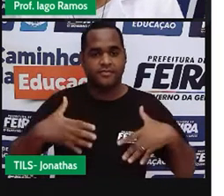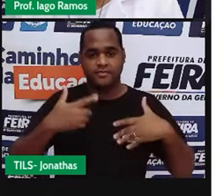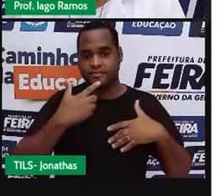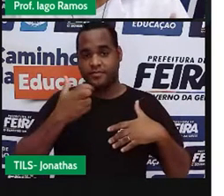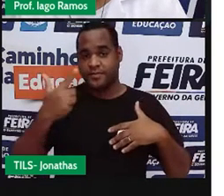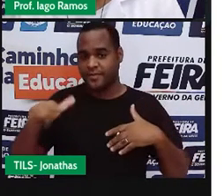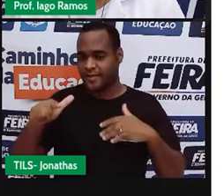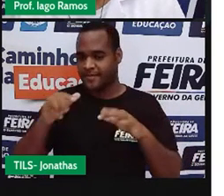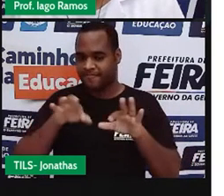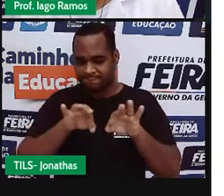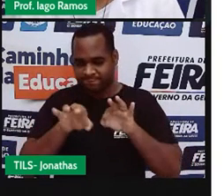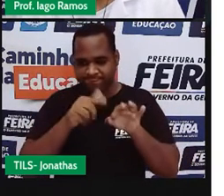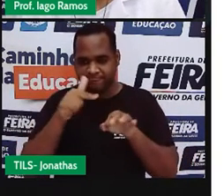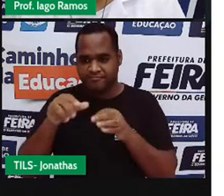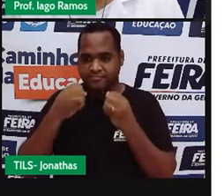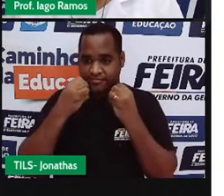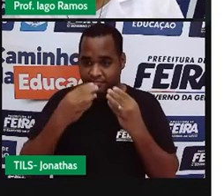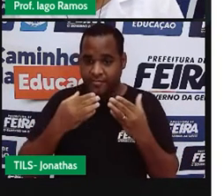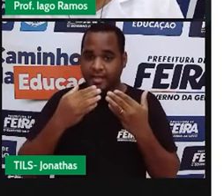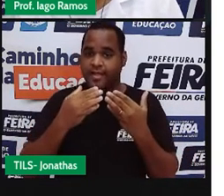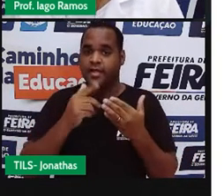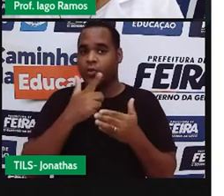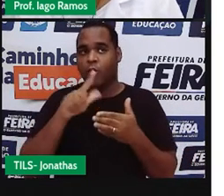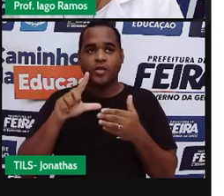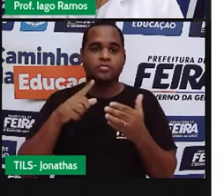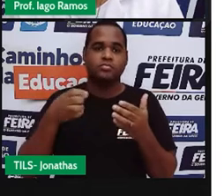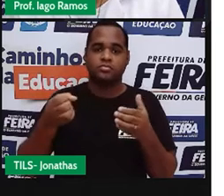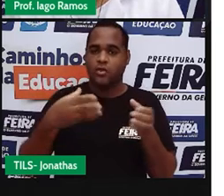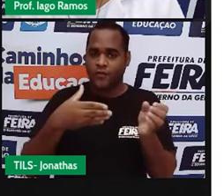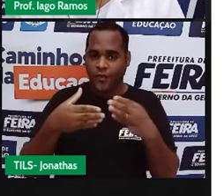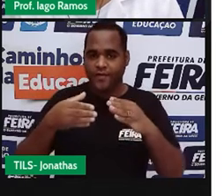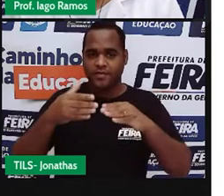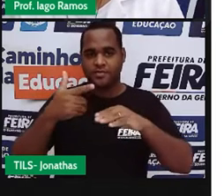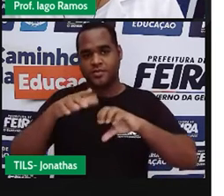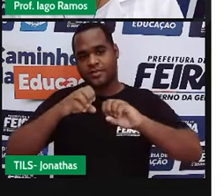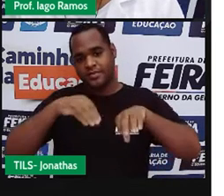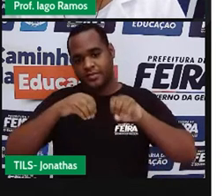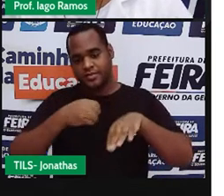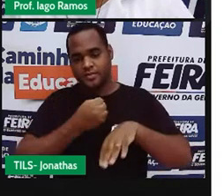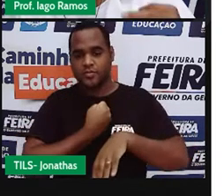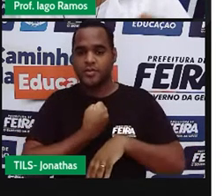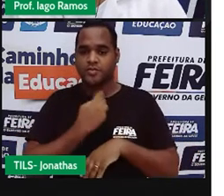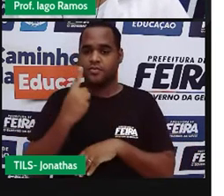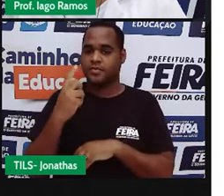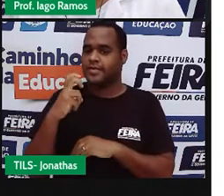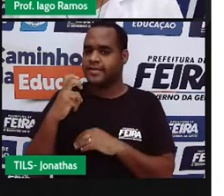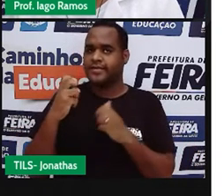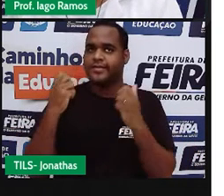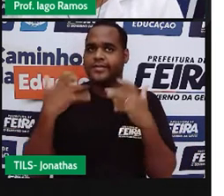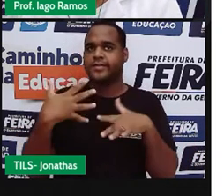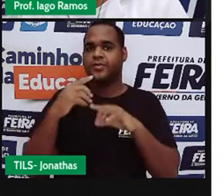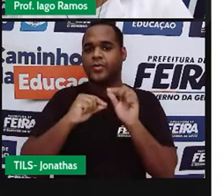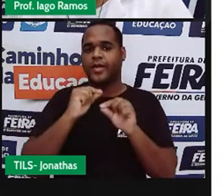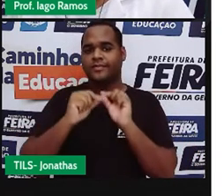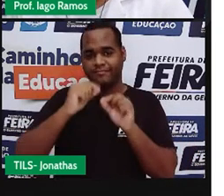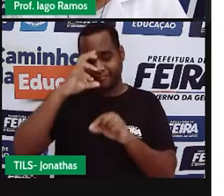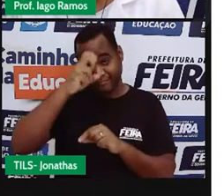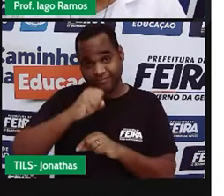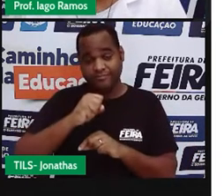preparado, preparada para essa nossa nova aula, aula de número 15? O é que a gente vai aprender?